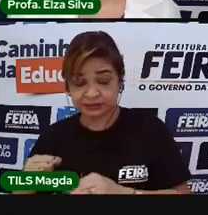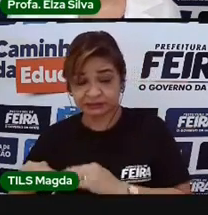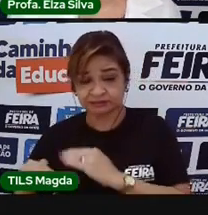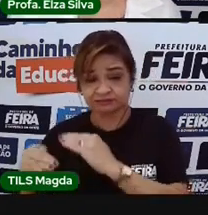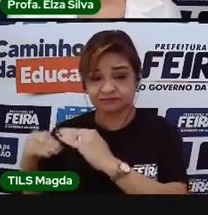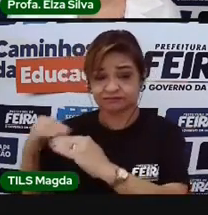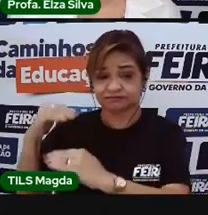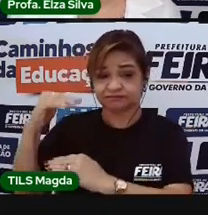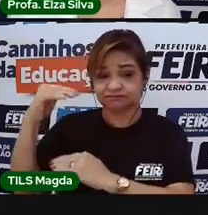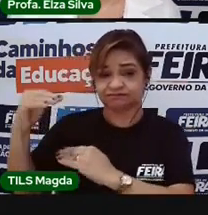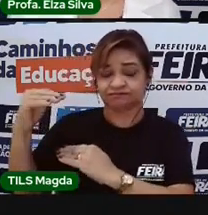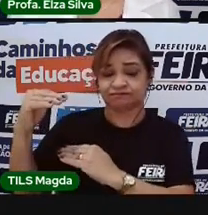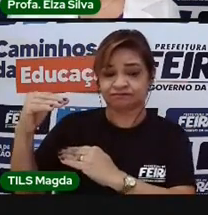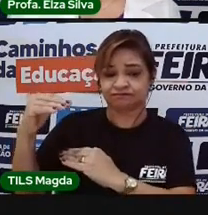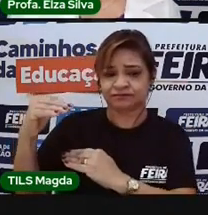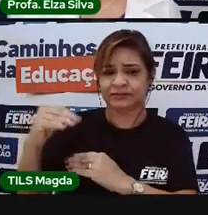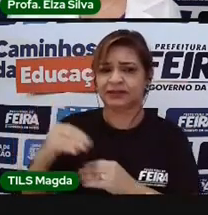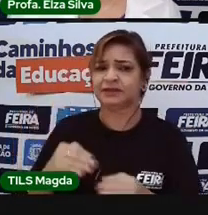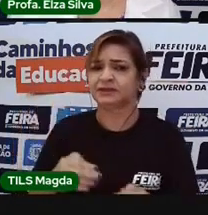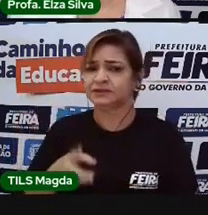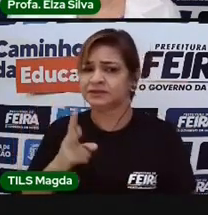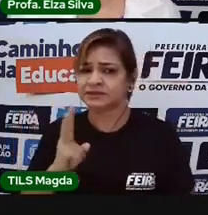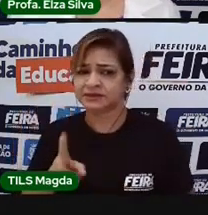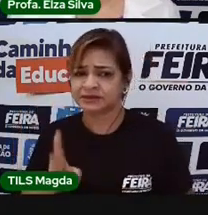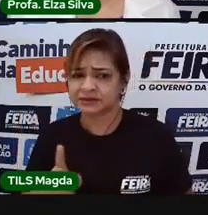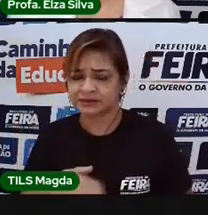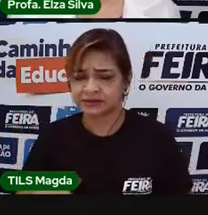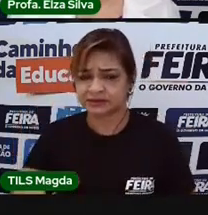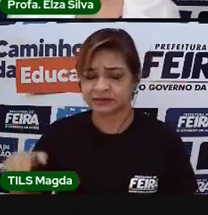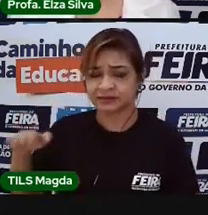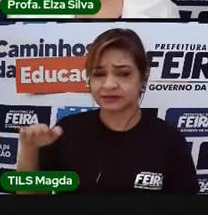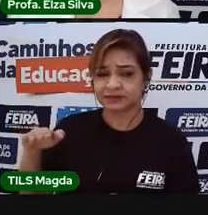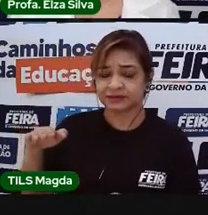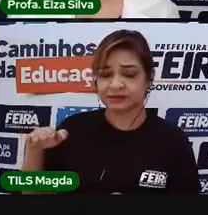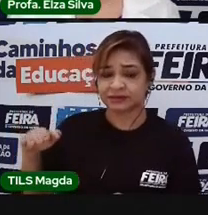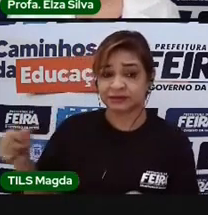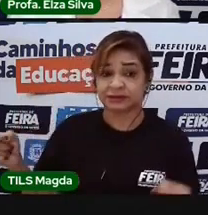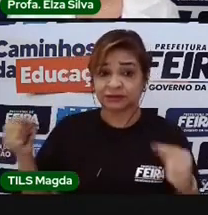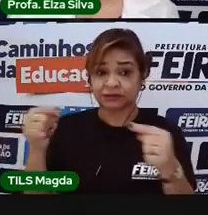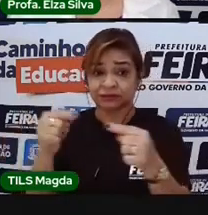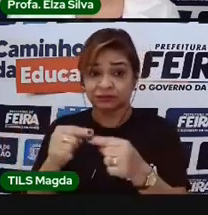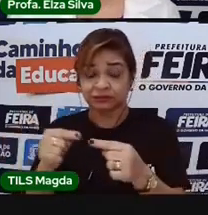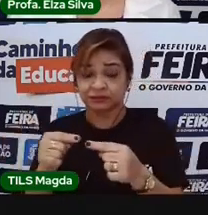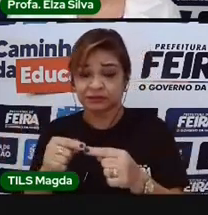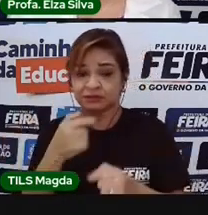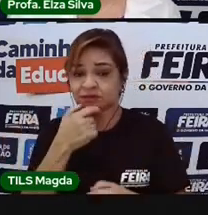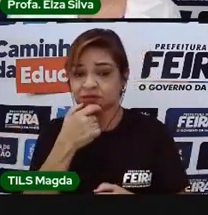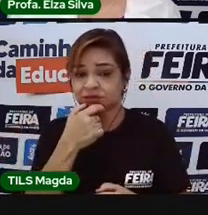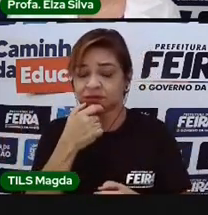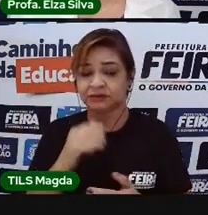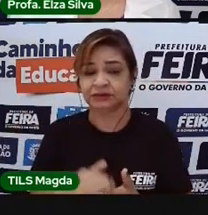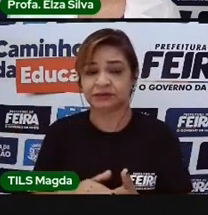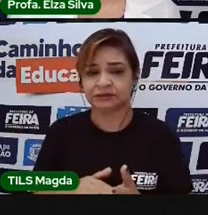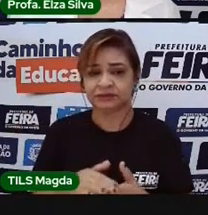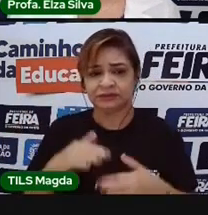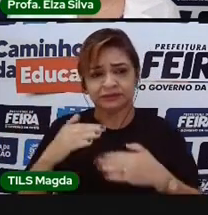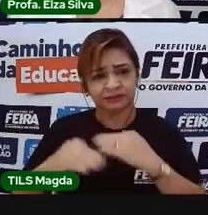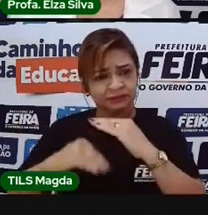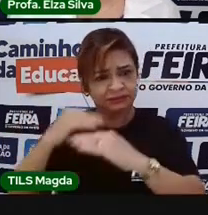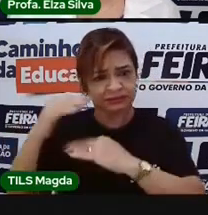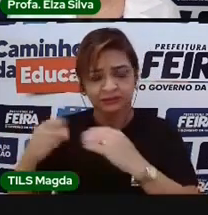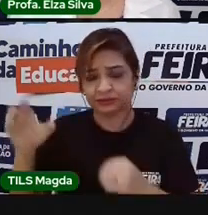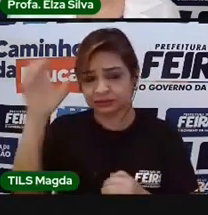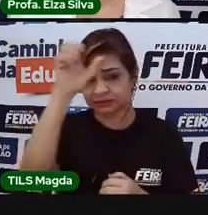primeira, desde pequenininho, tenha contato com o idioma inglês e vá desenvolvendo a